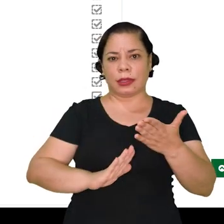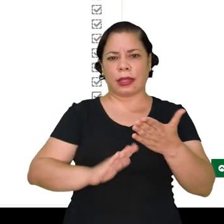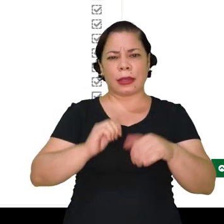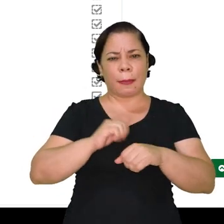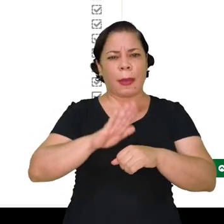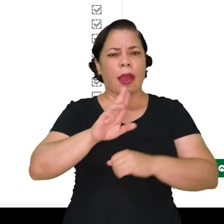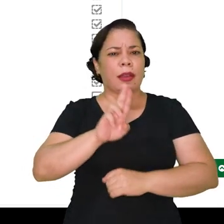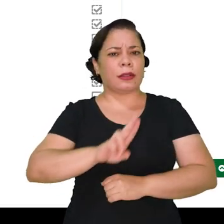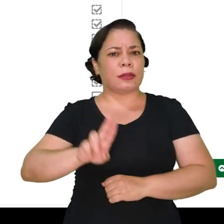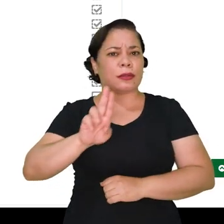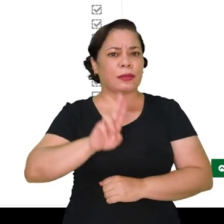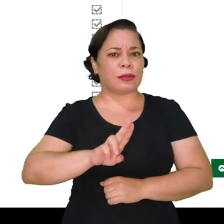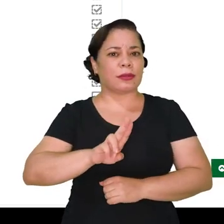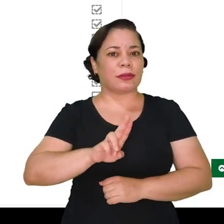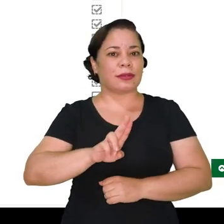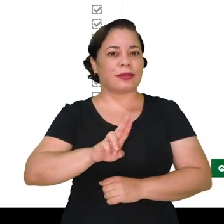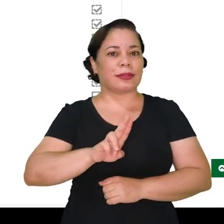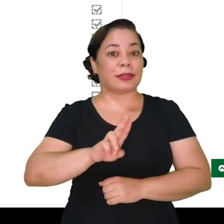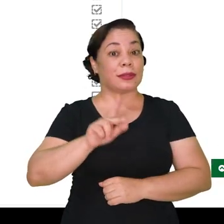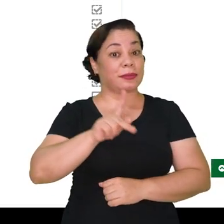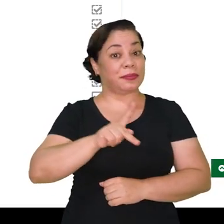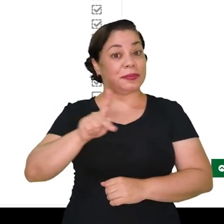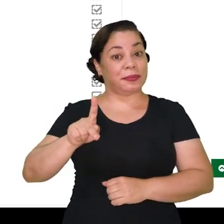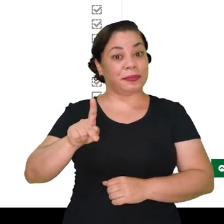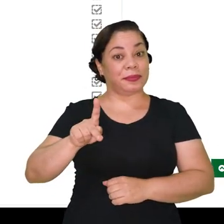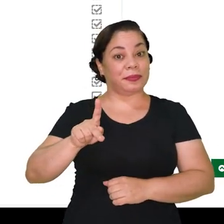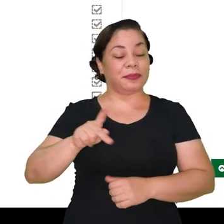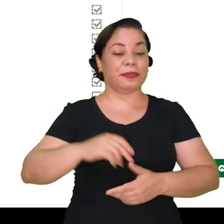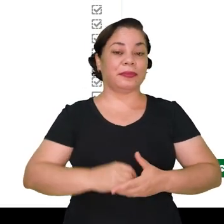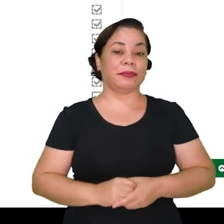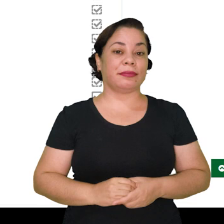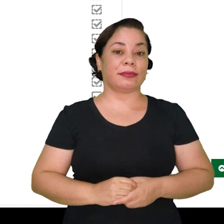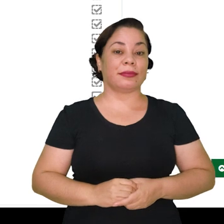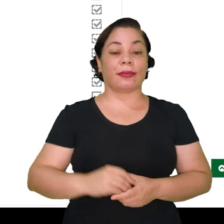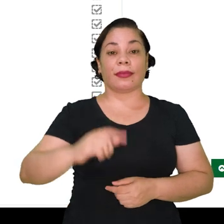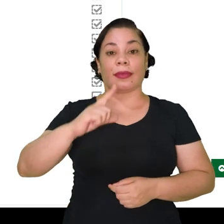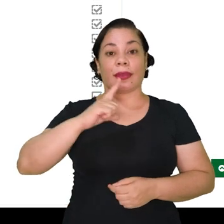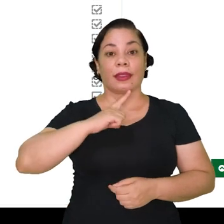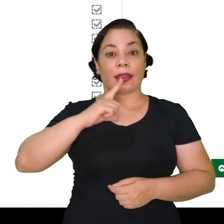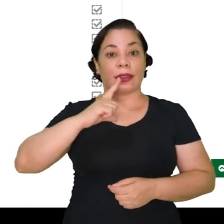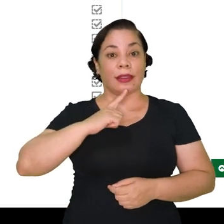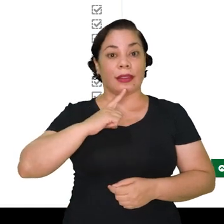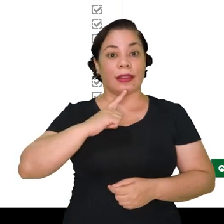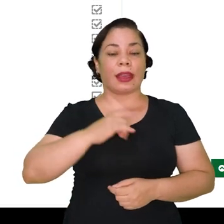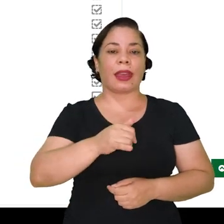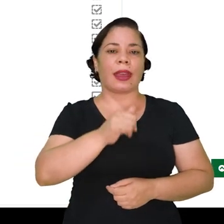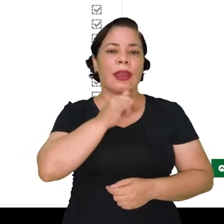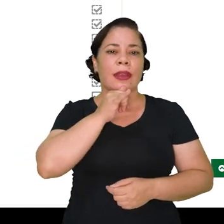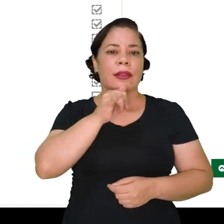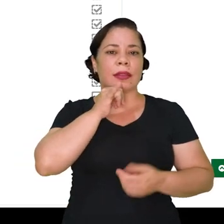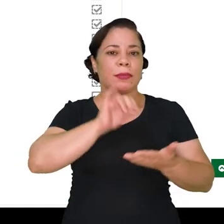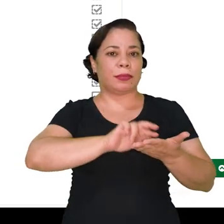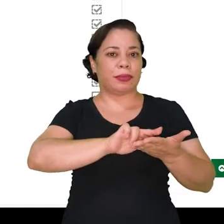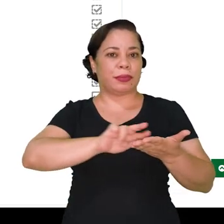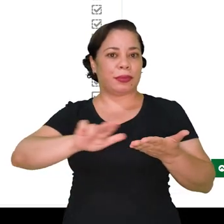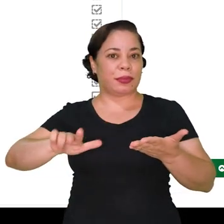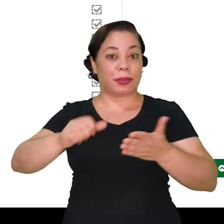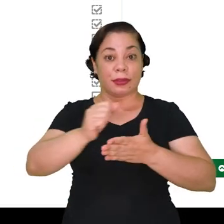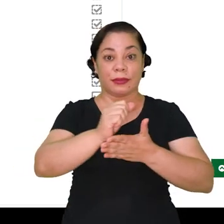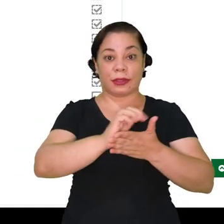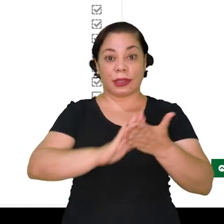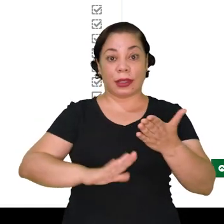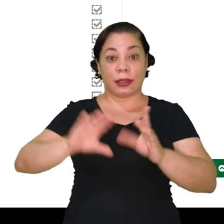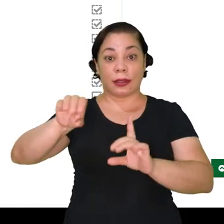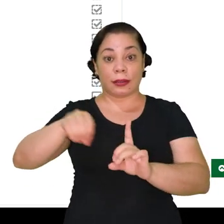atividades, aquelas mais utilizadas pelos professores. E nós temos aqui diversos exemplos de